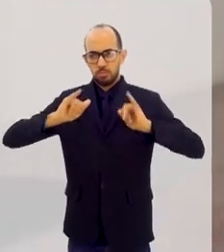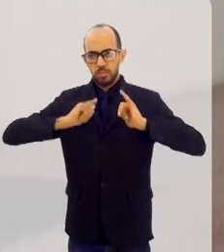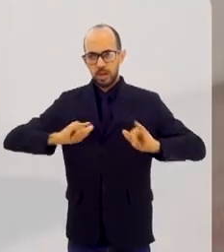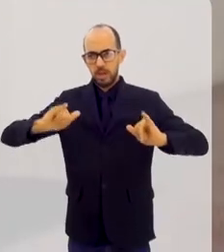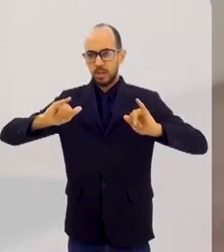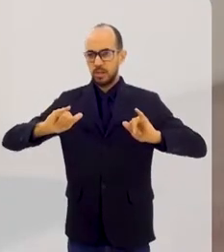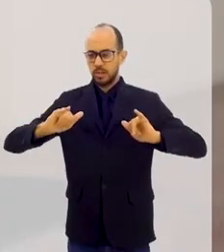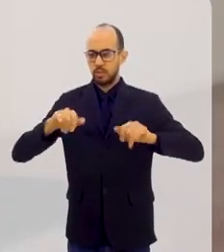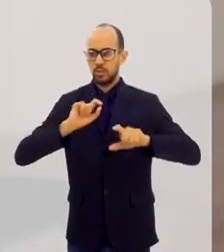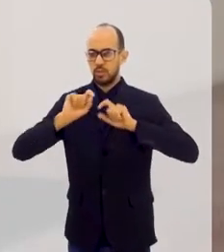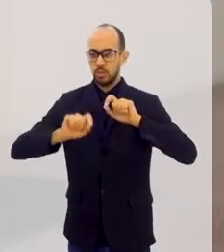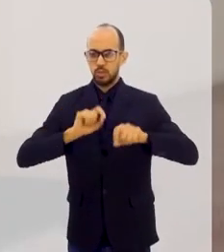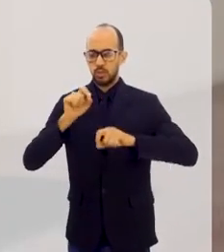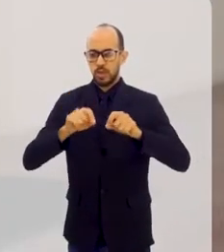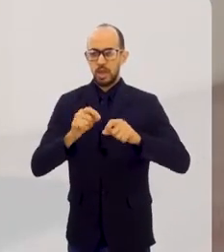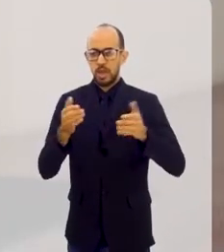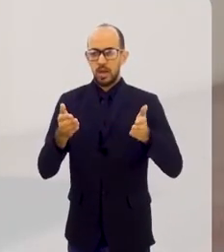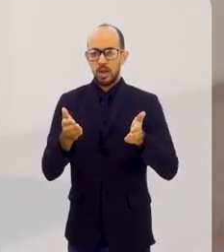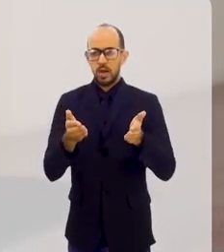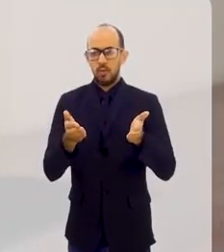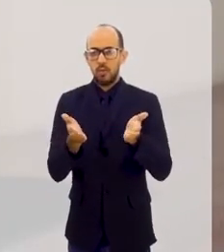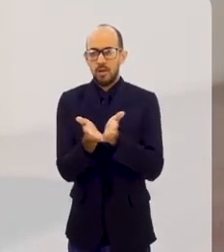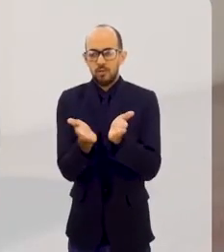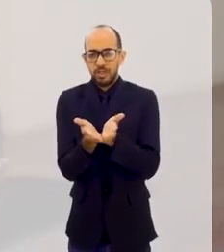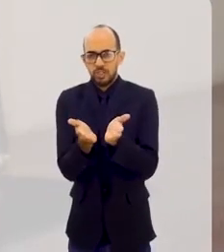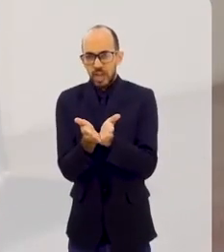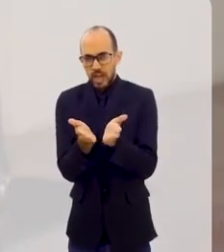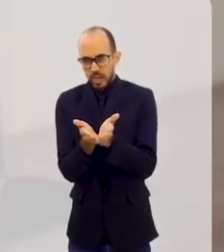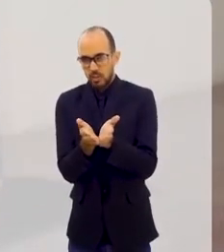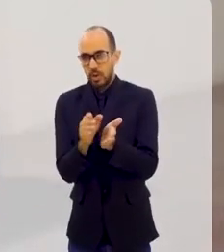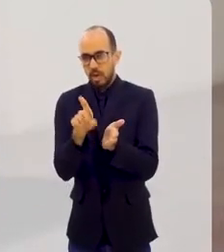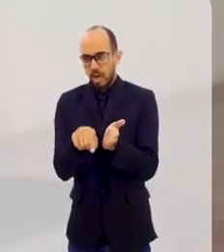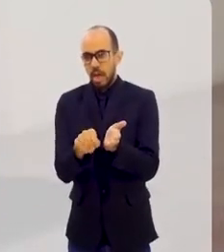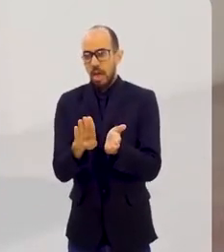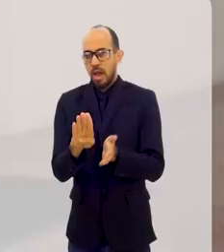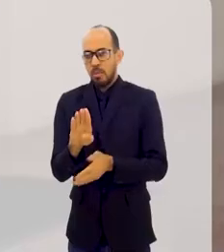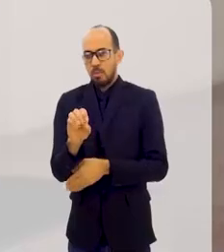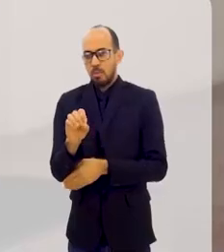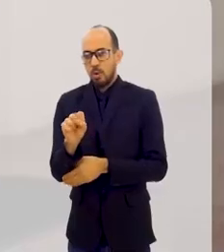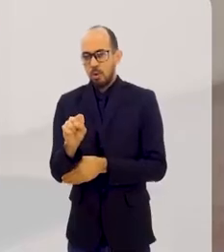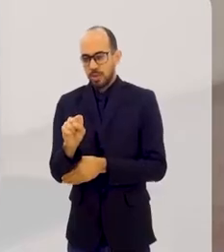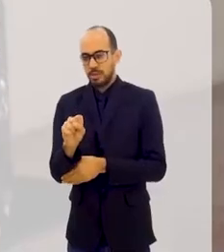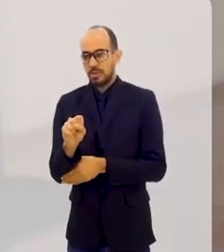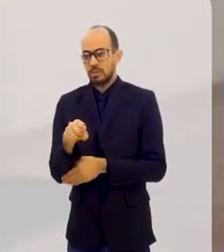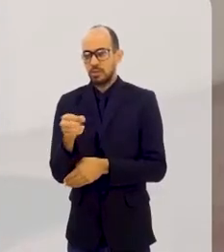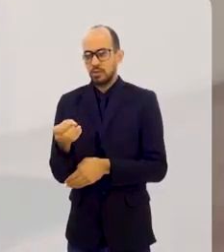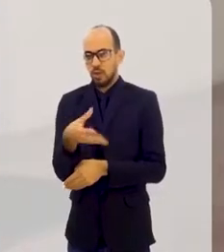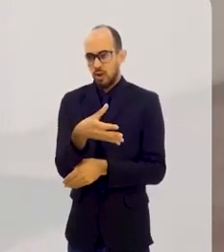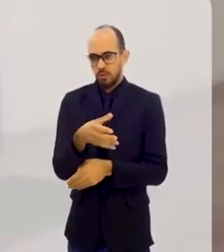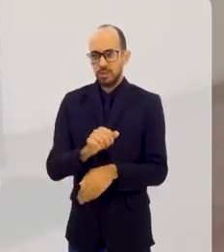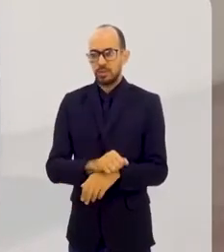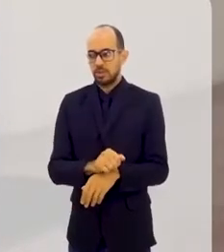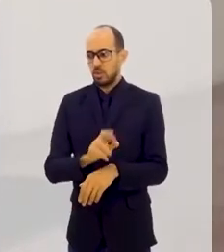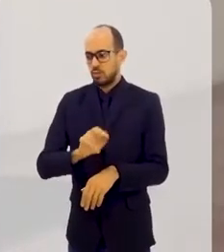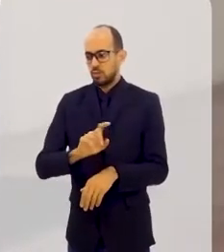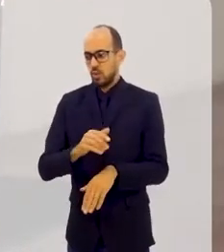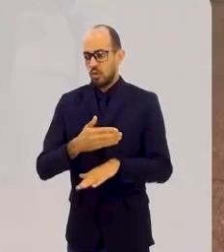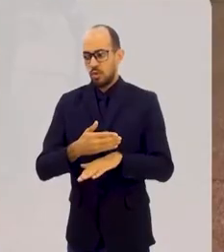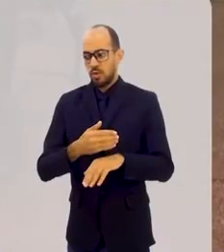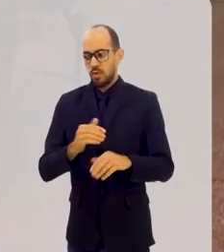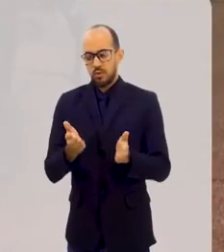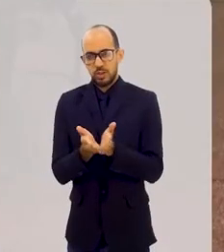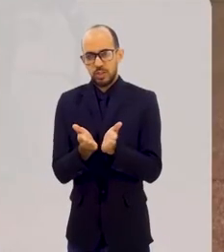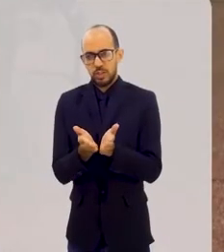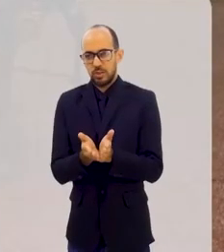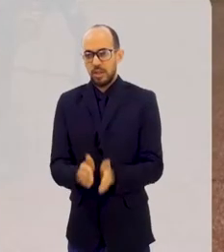praticando as boas novas. Evangelho é as boas novas. Se eu não pratico, não sou evangélico.